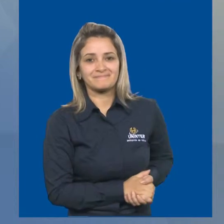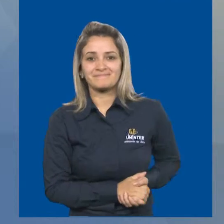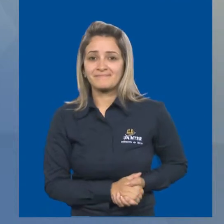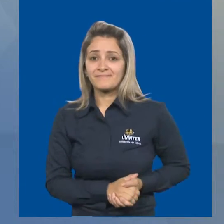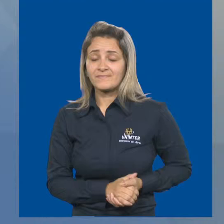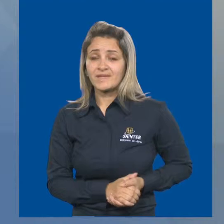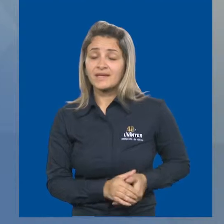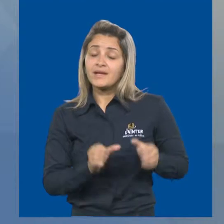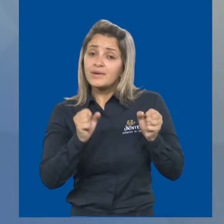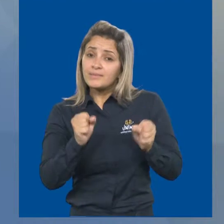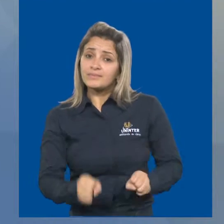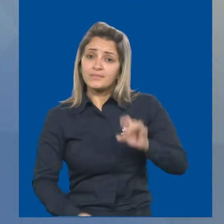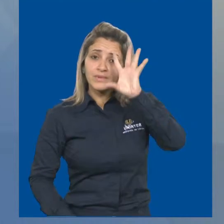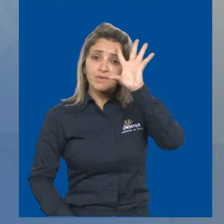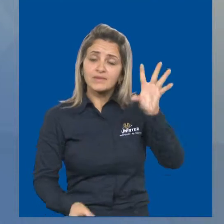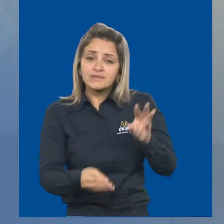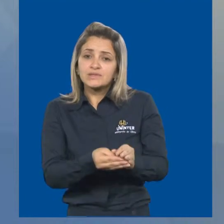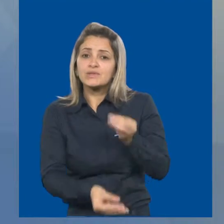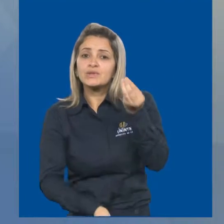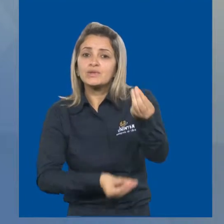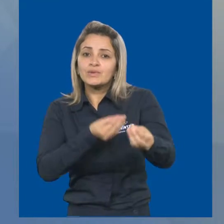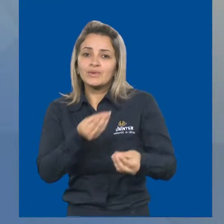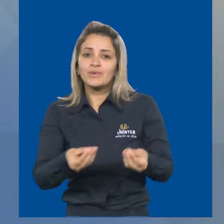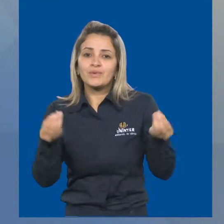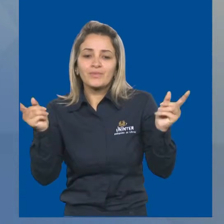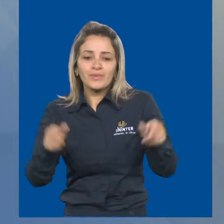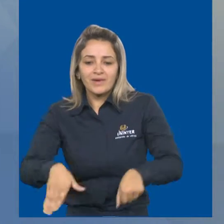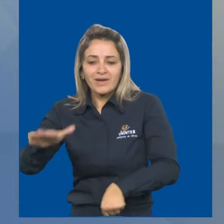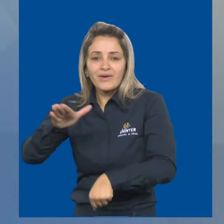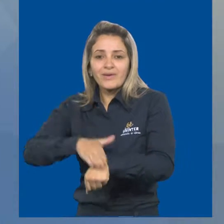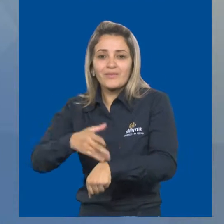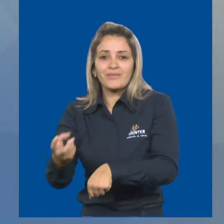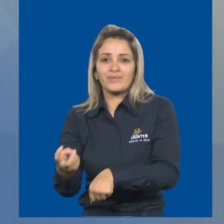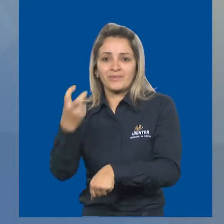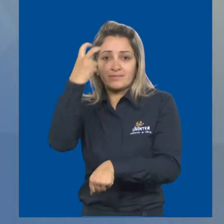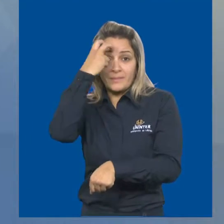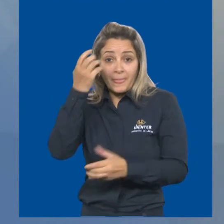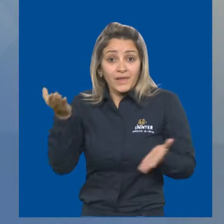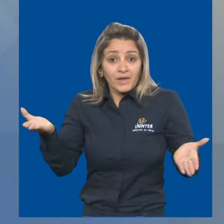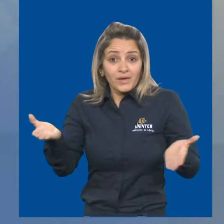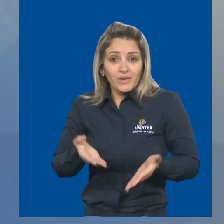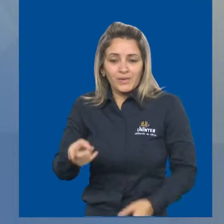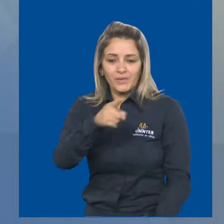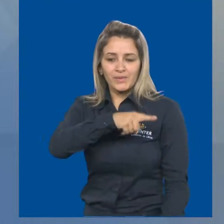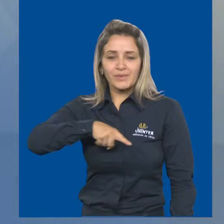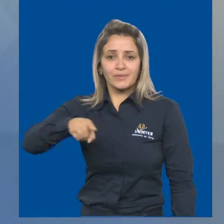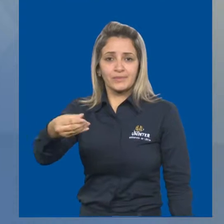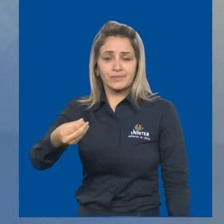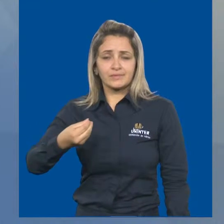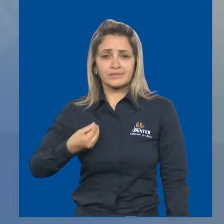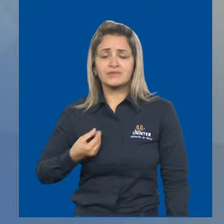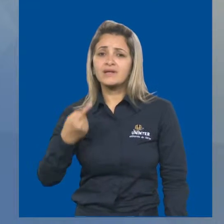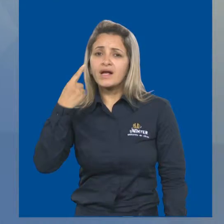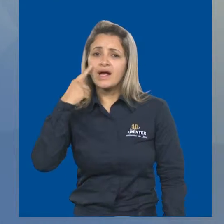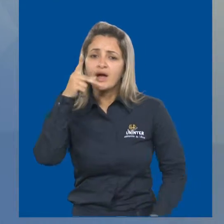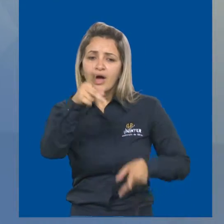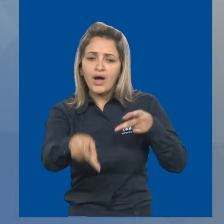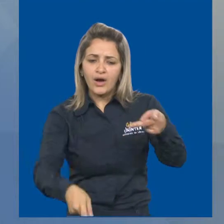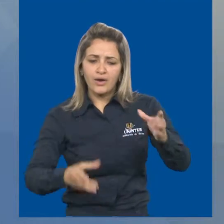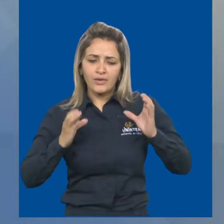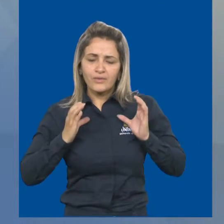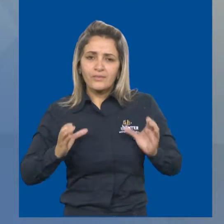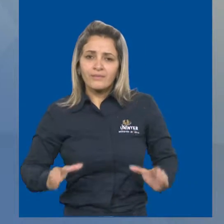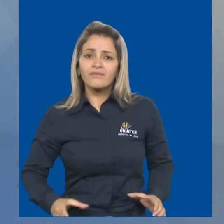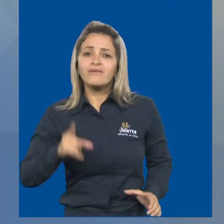isto pode ser interpretado como um retrato do momento cultural em que vivemos e em que os valores da civilização foram